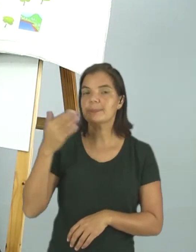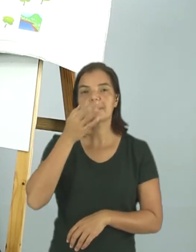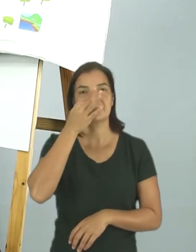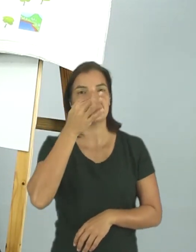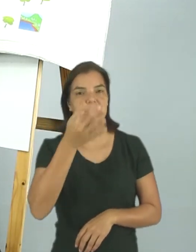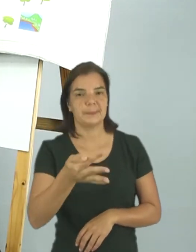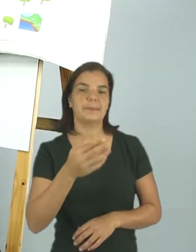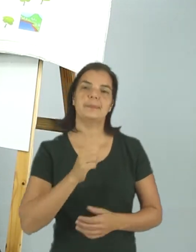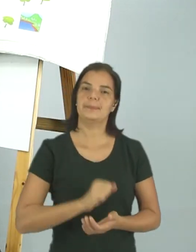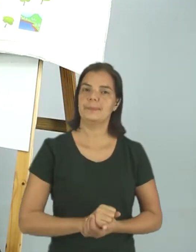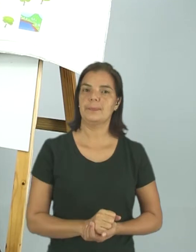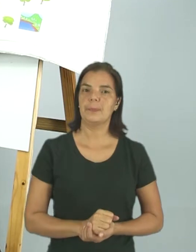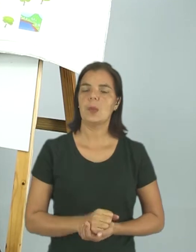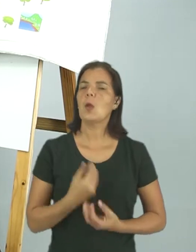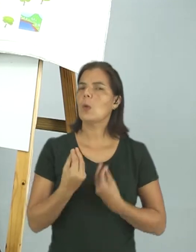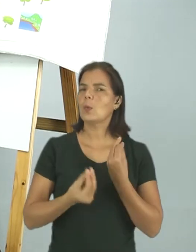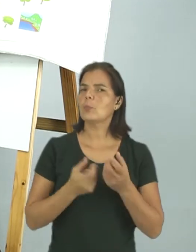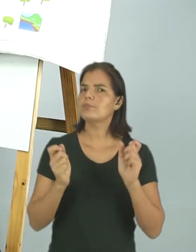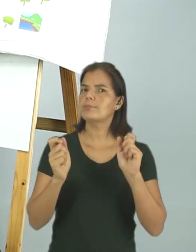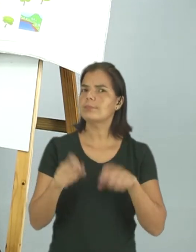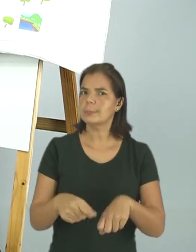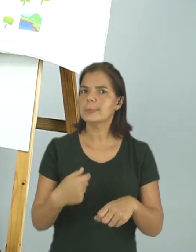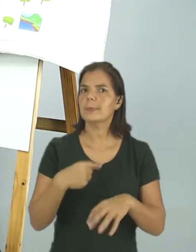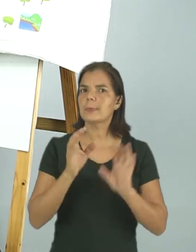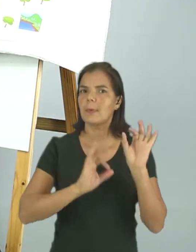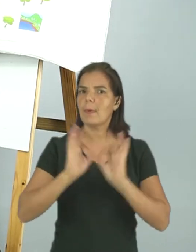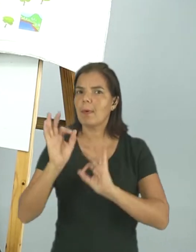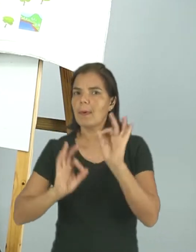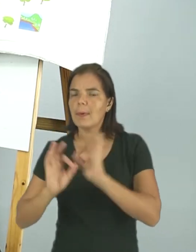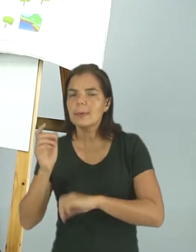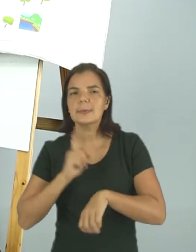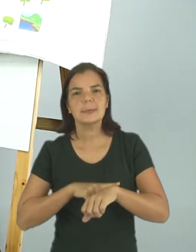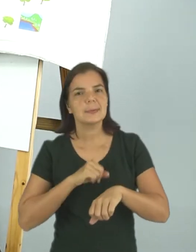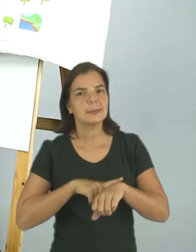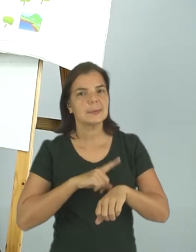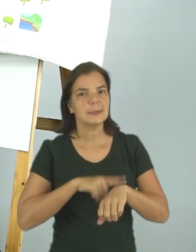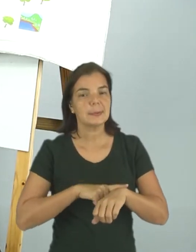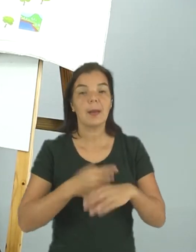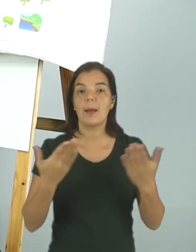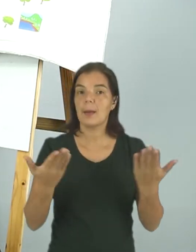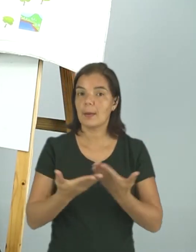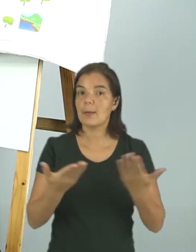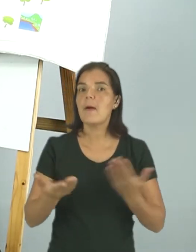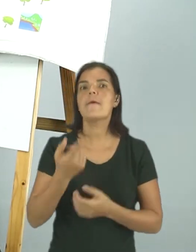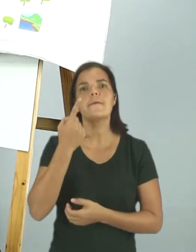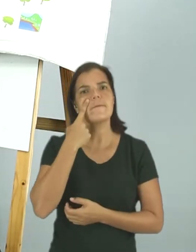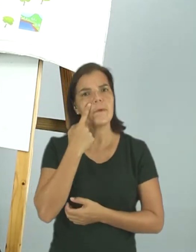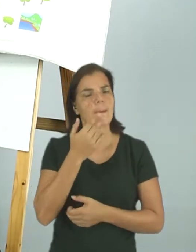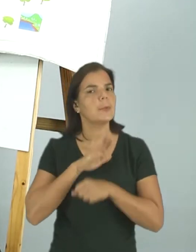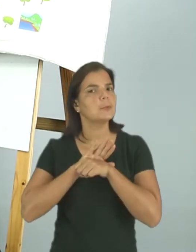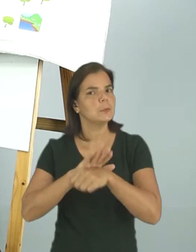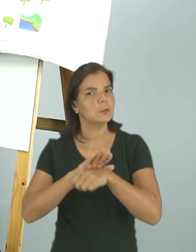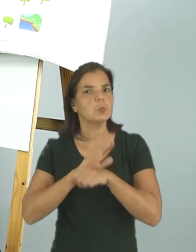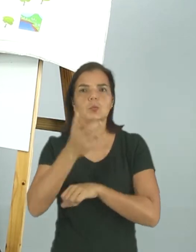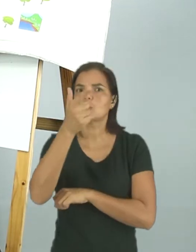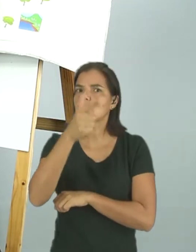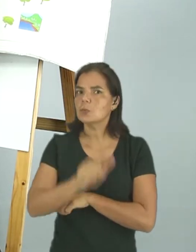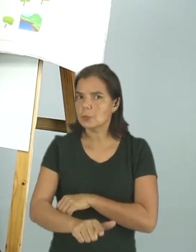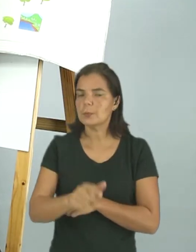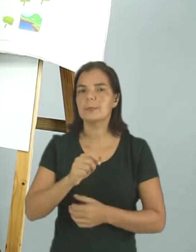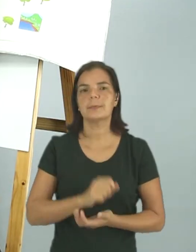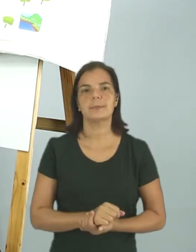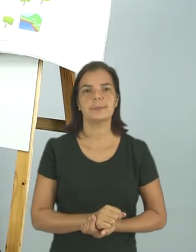o futuro e como nós podemos organizar o nosso tempo. E agora nós vamos pedir ajuda novamente